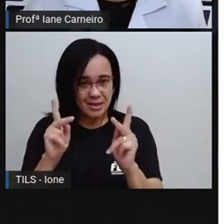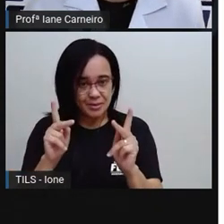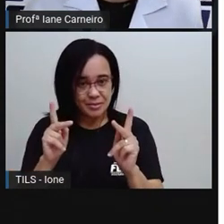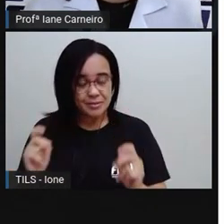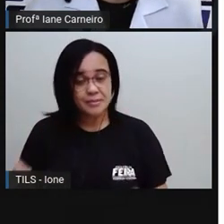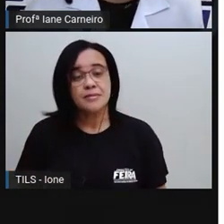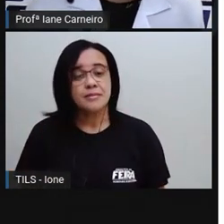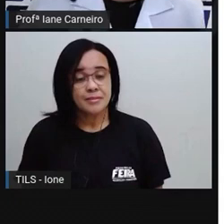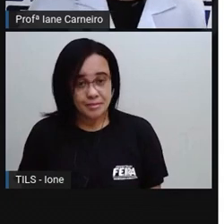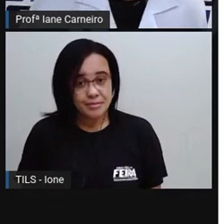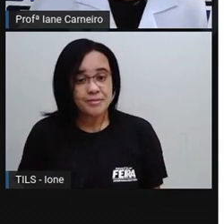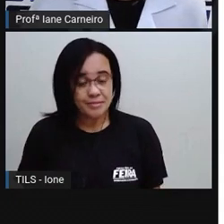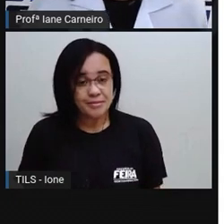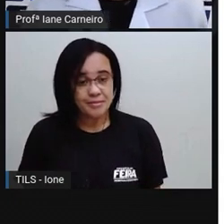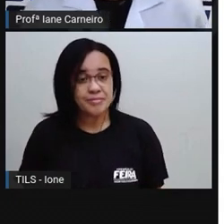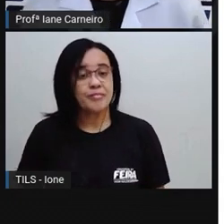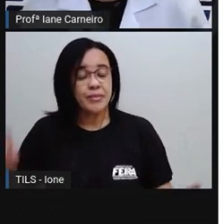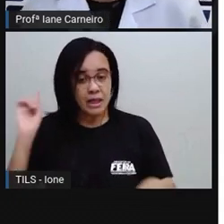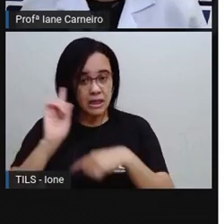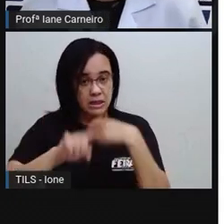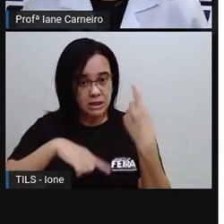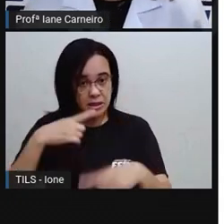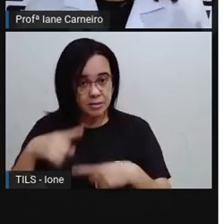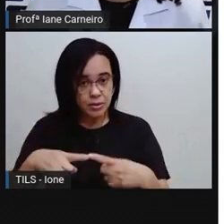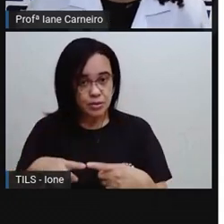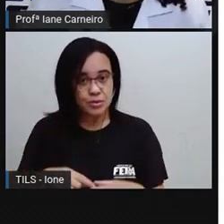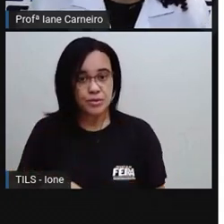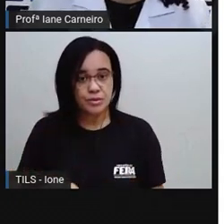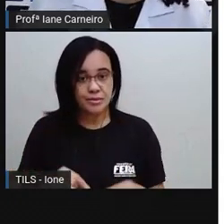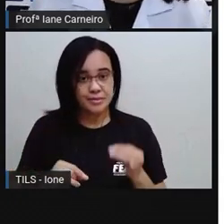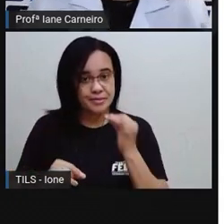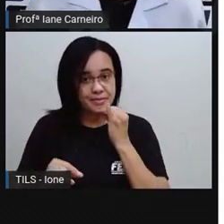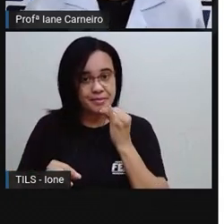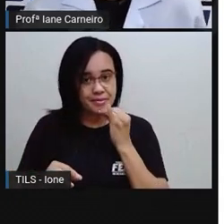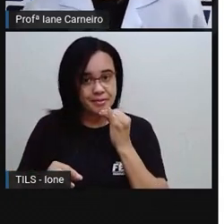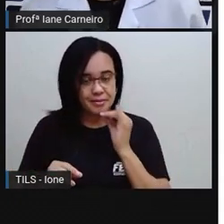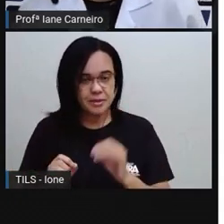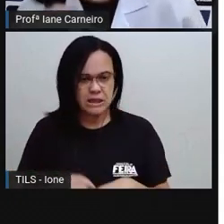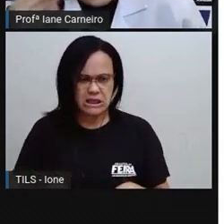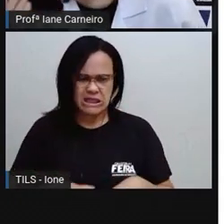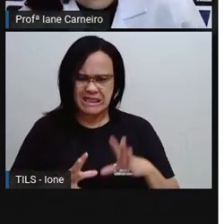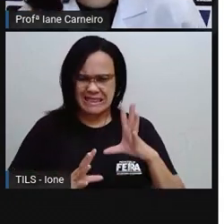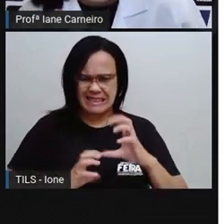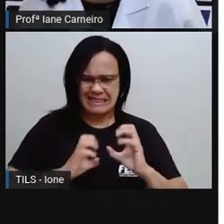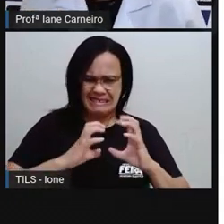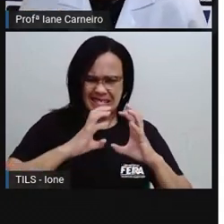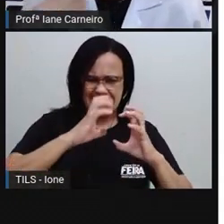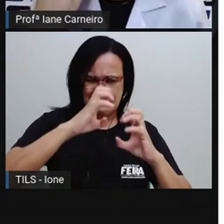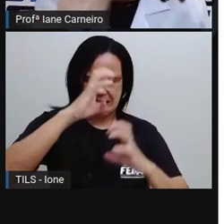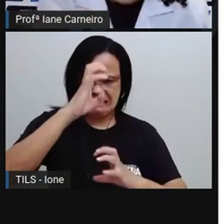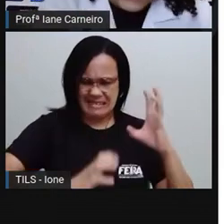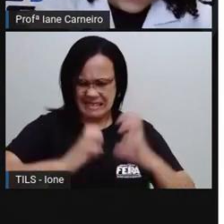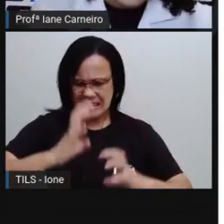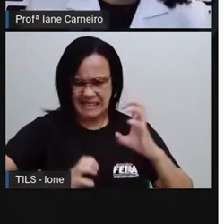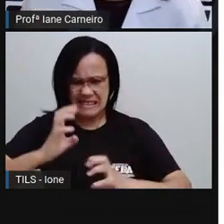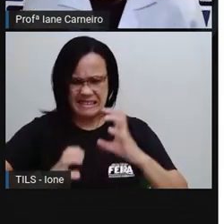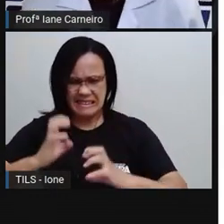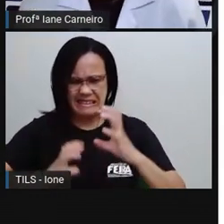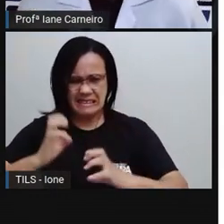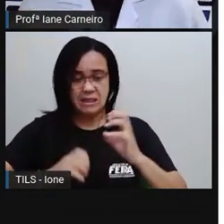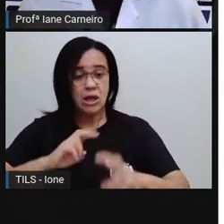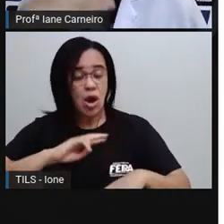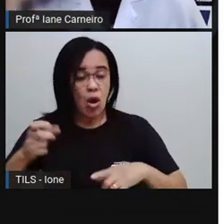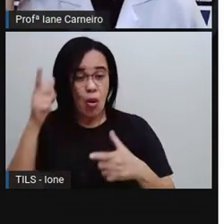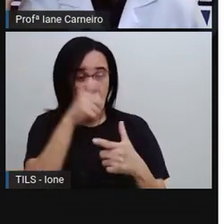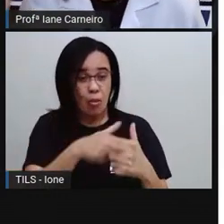E aí, ó, depois que um conflito surgir, né? Depois que a gente já brigou, o Cravo e a Rosa brigaram,